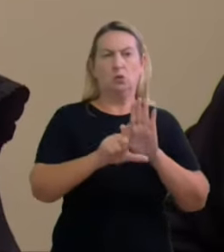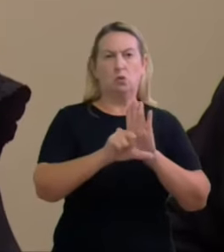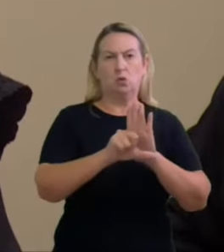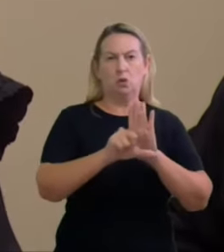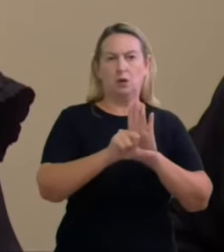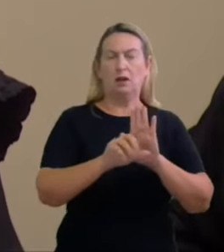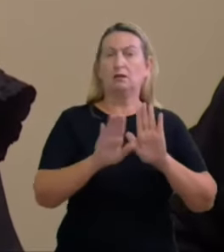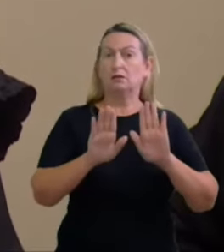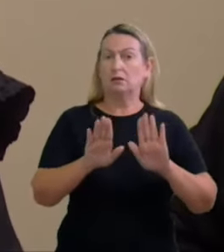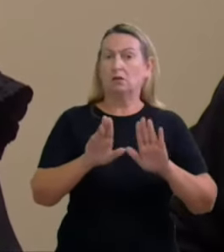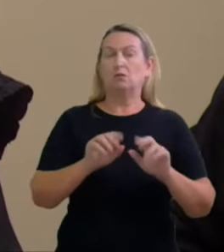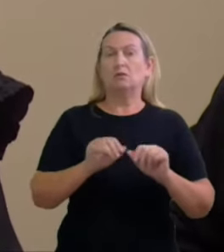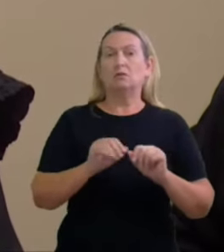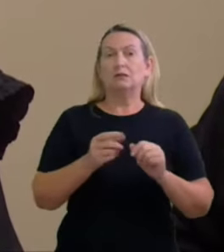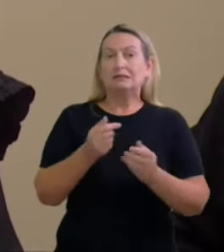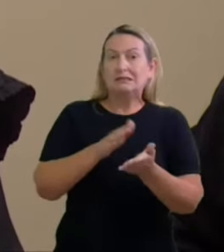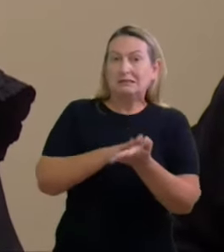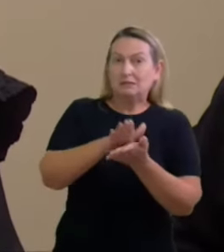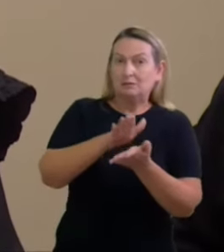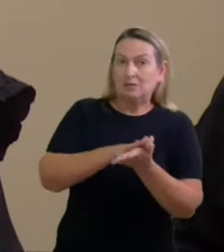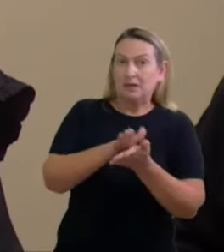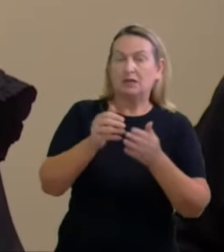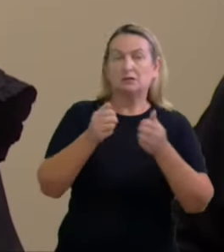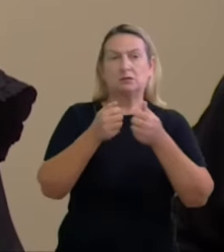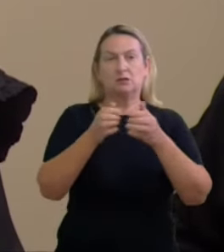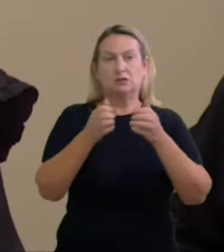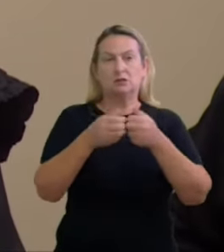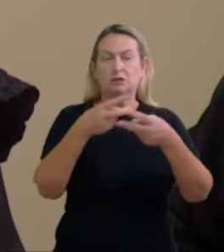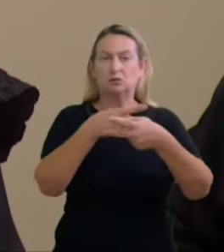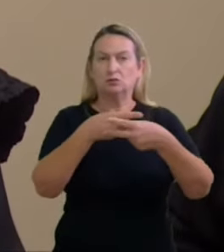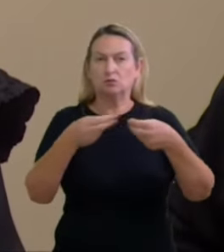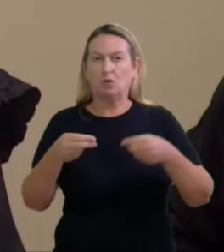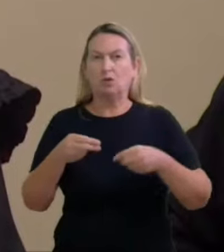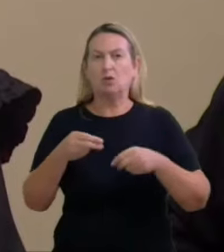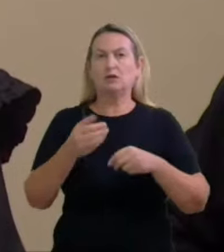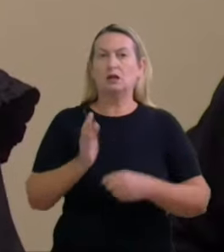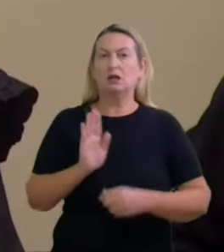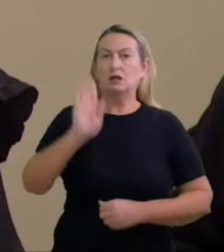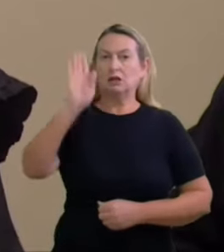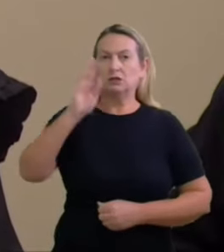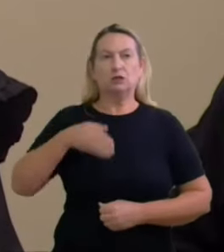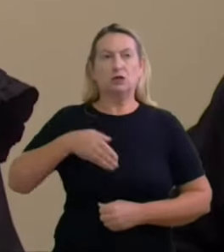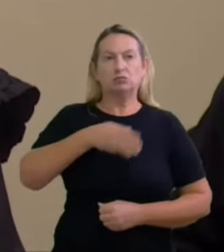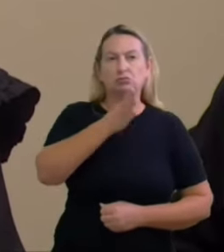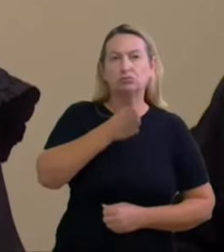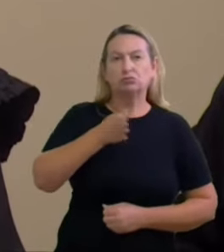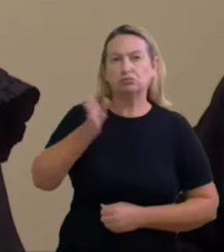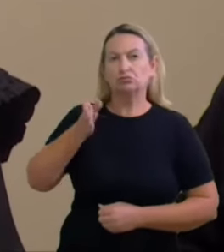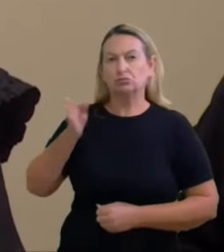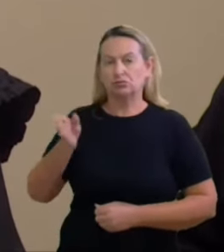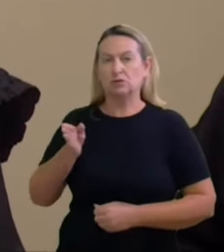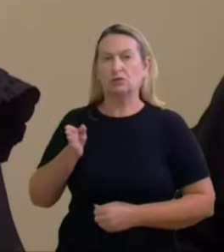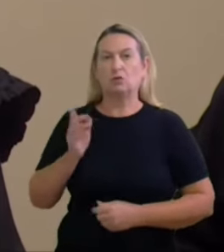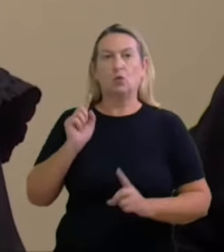resta dúvida de que as despesas de transporte ou deslocamento de candidato a serviço de sua candidatura artigo 26 inciso 4 da lei das